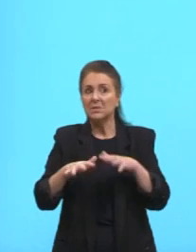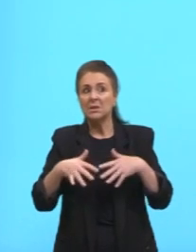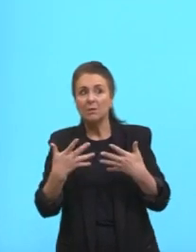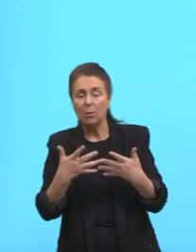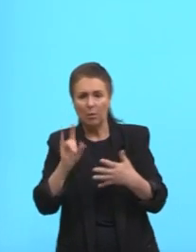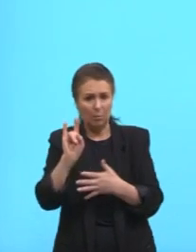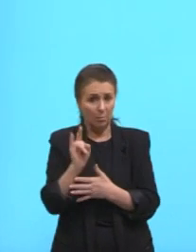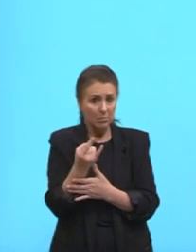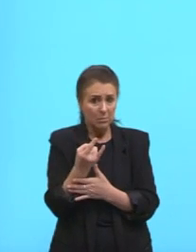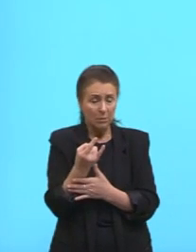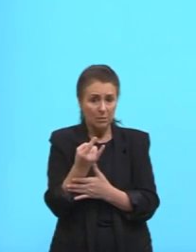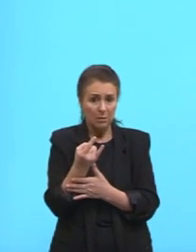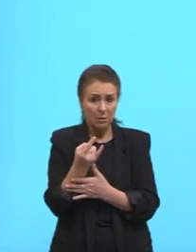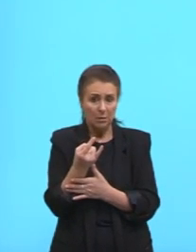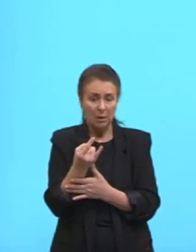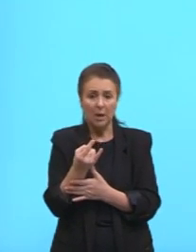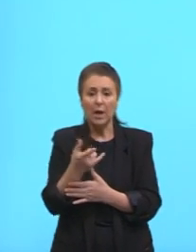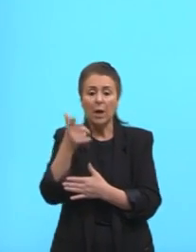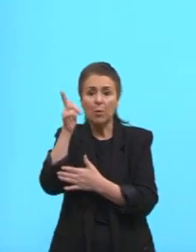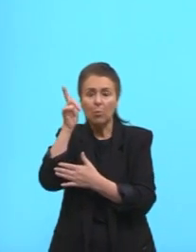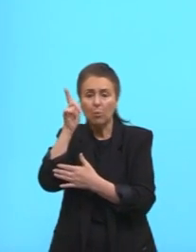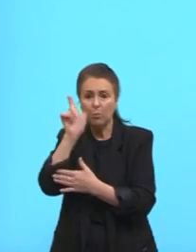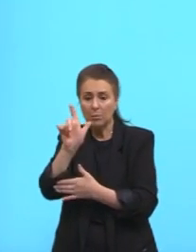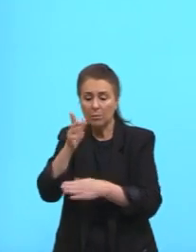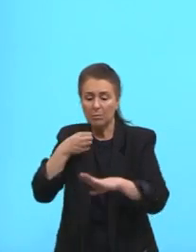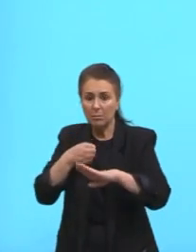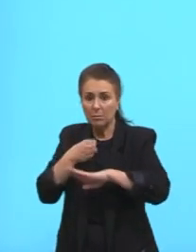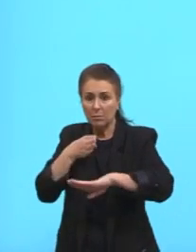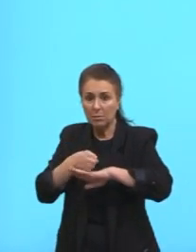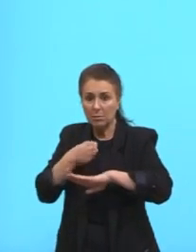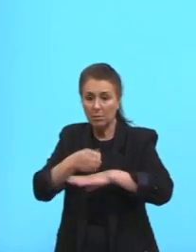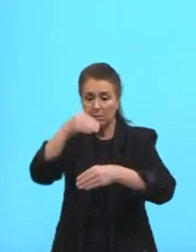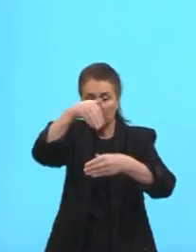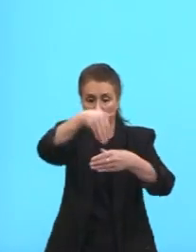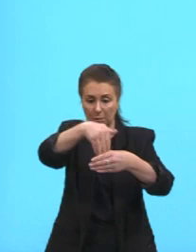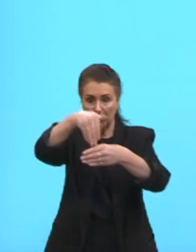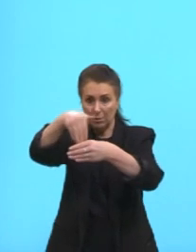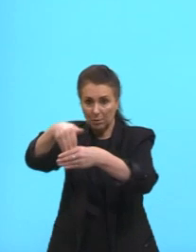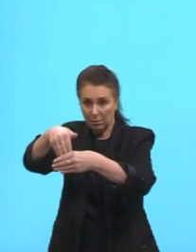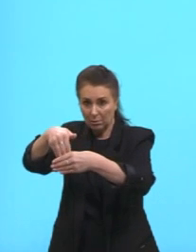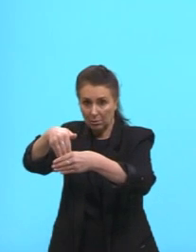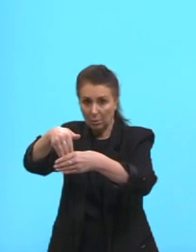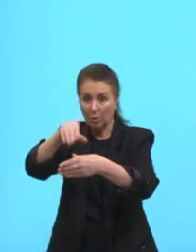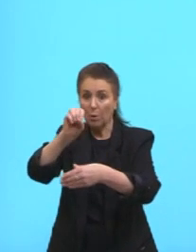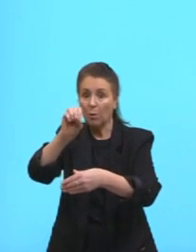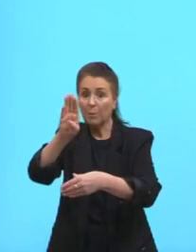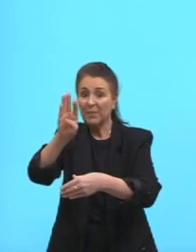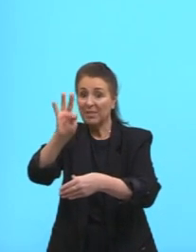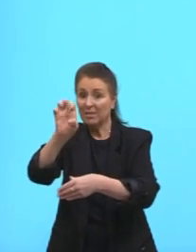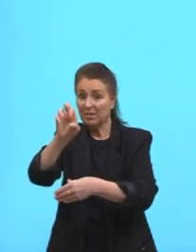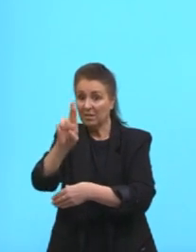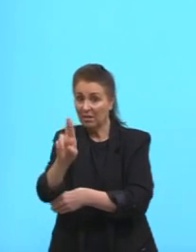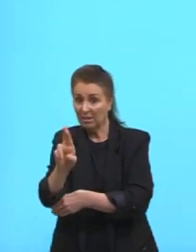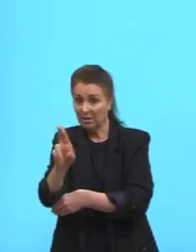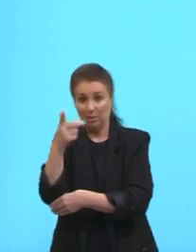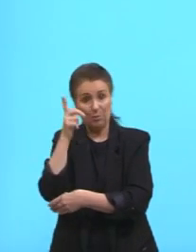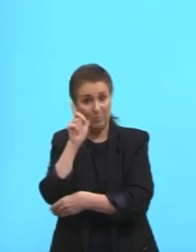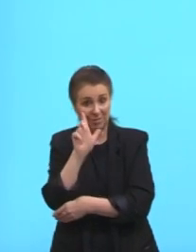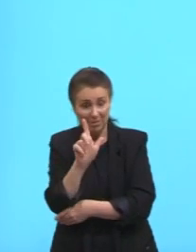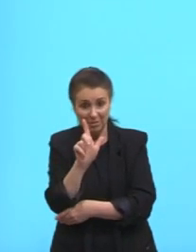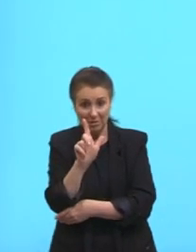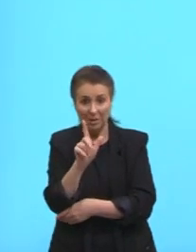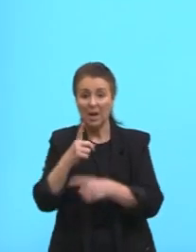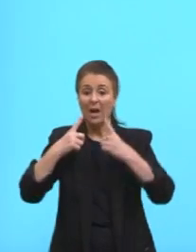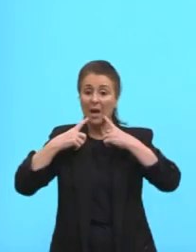que a última é a obtenção da participação eleitoral? Obter é conseguir, né? E ele está criticando exatamente